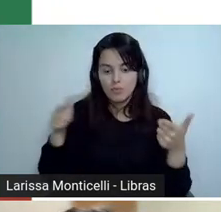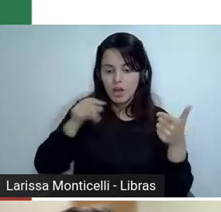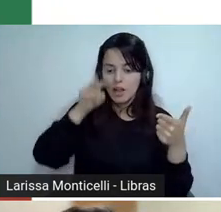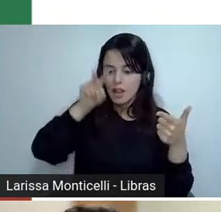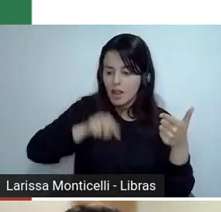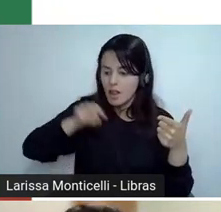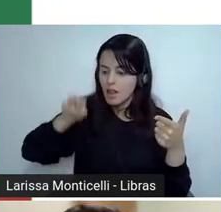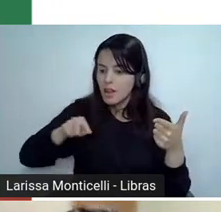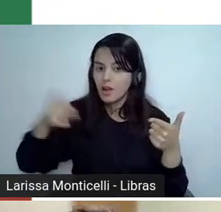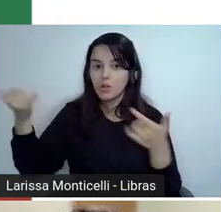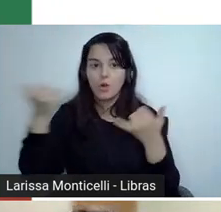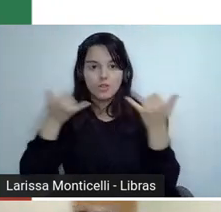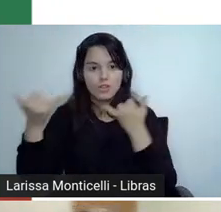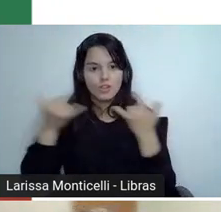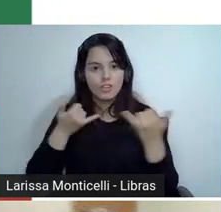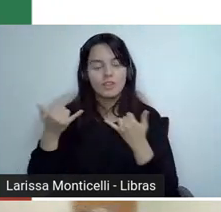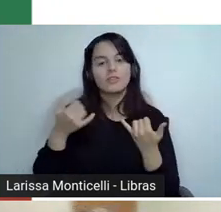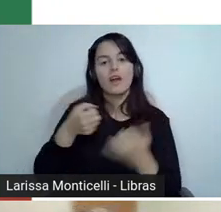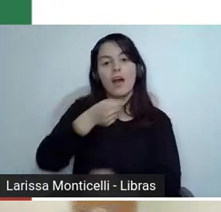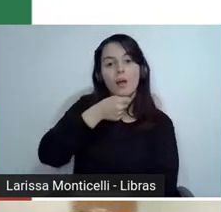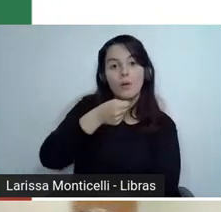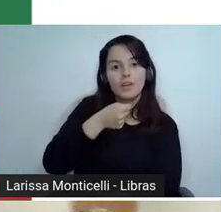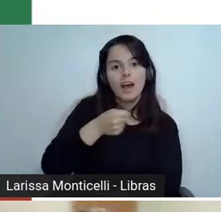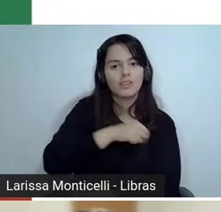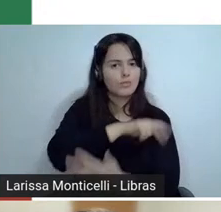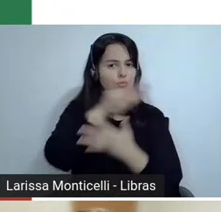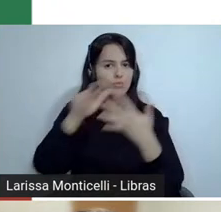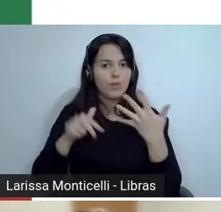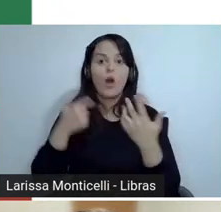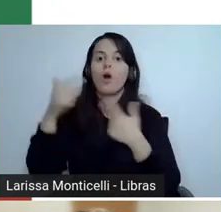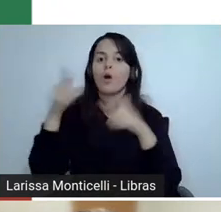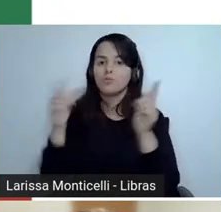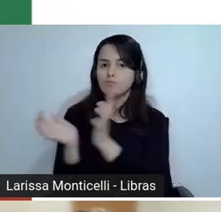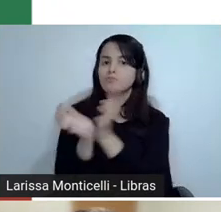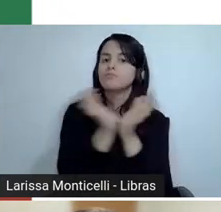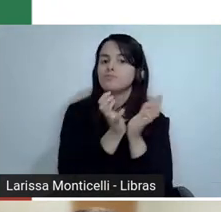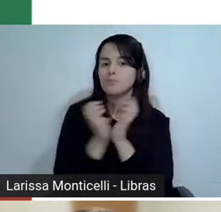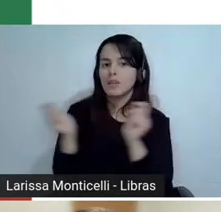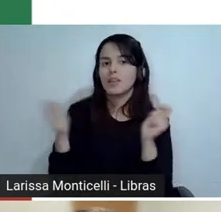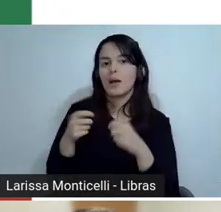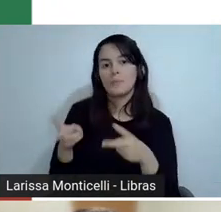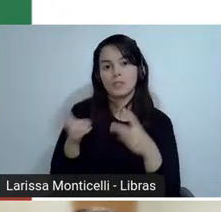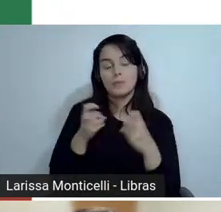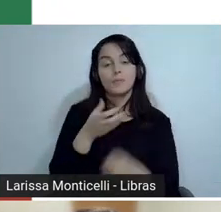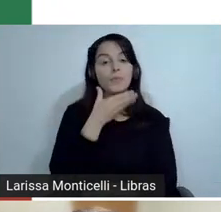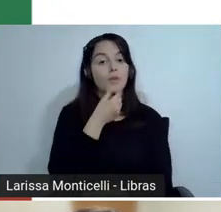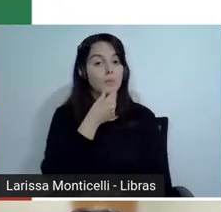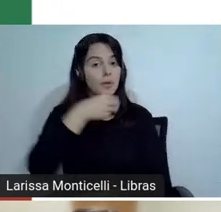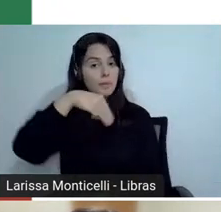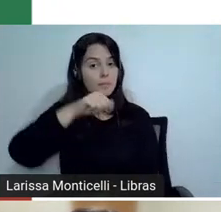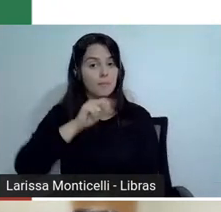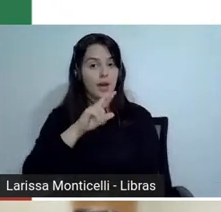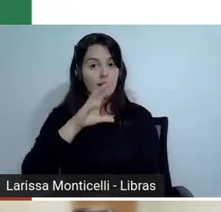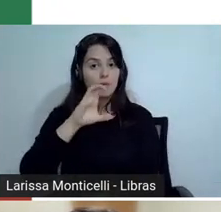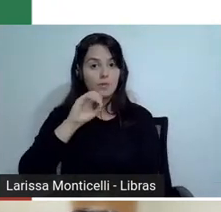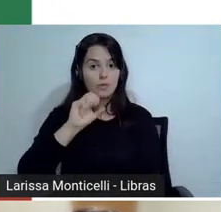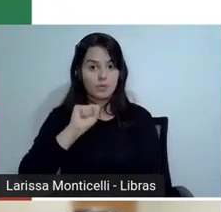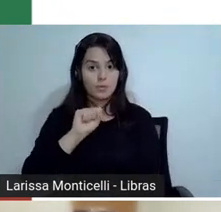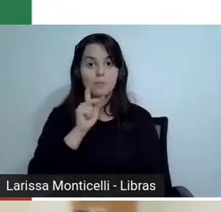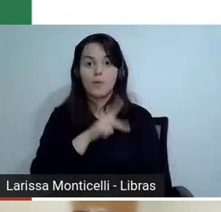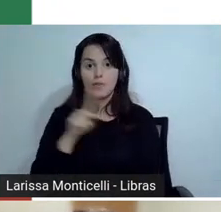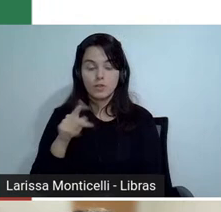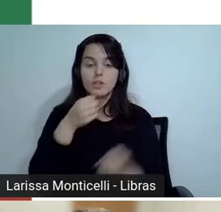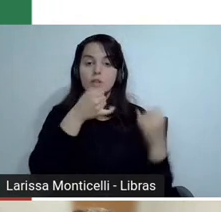de leitura, né? O professor Marcos de Alexandre diz que trabalhou a notícia, todas as partes que fazem parte de uma notícia.